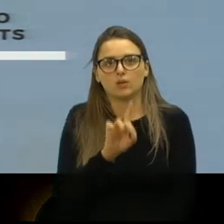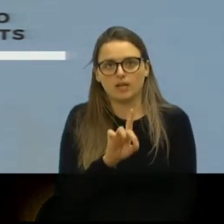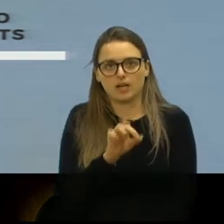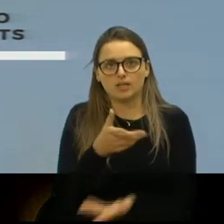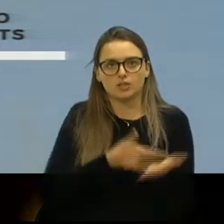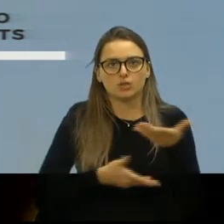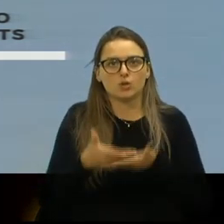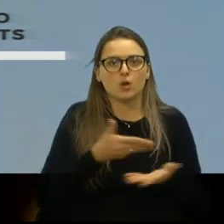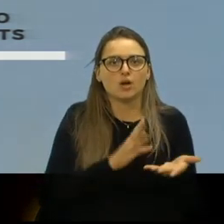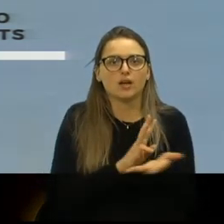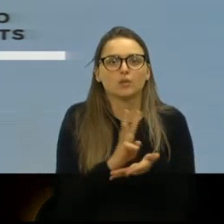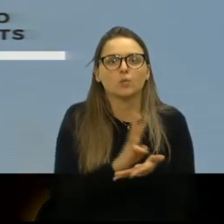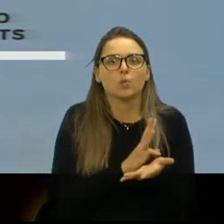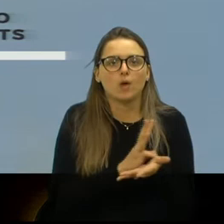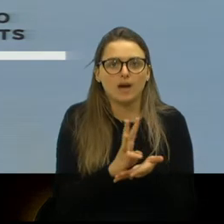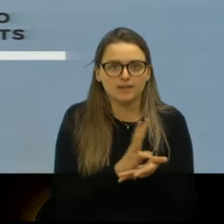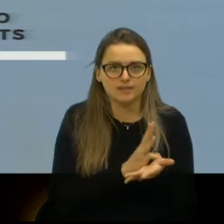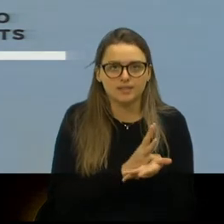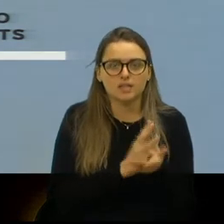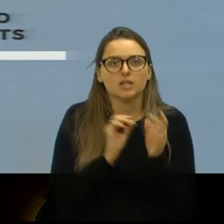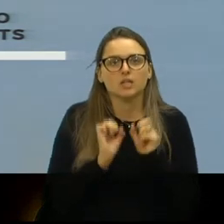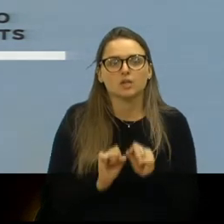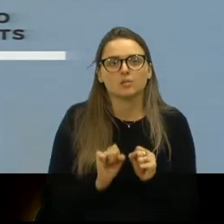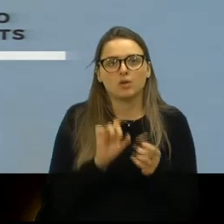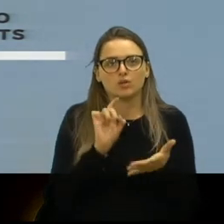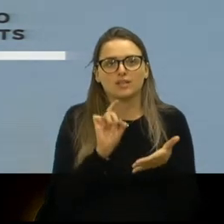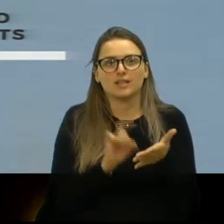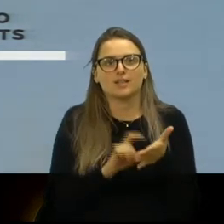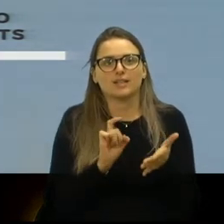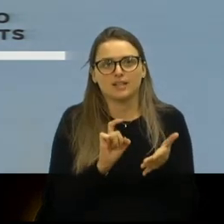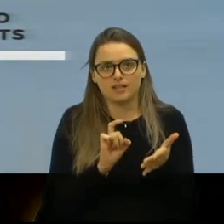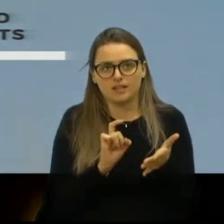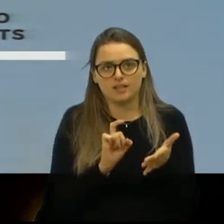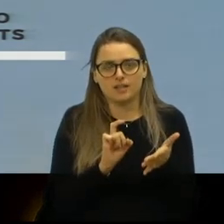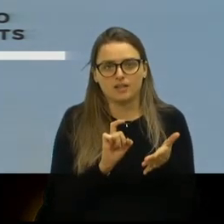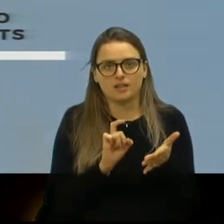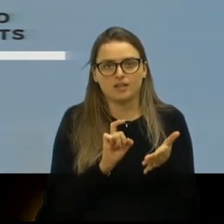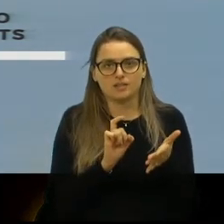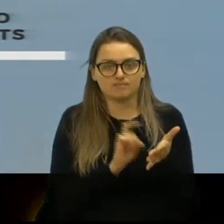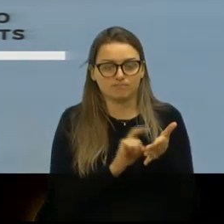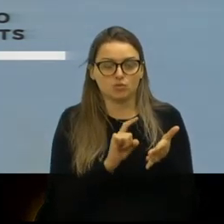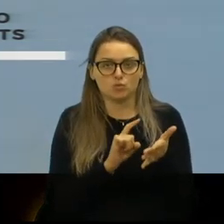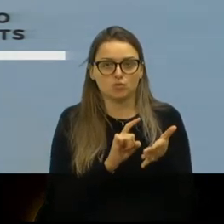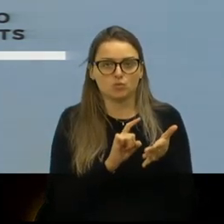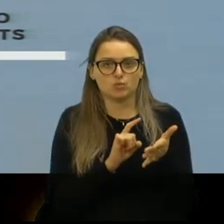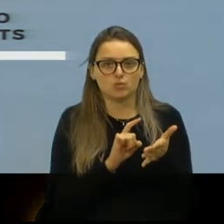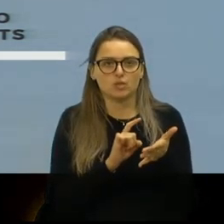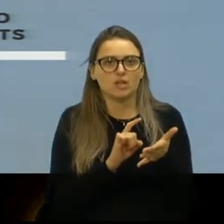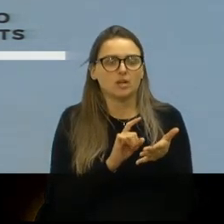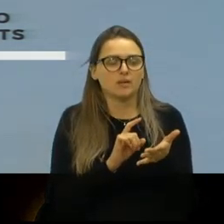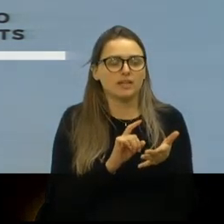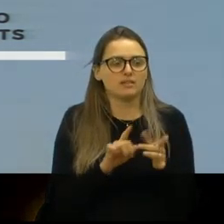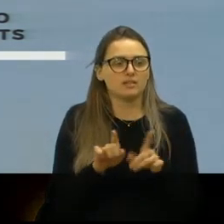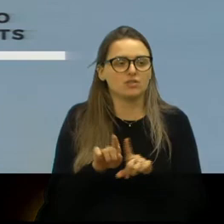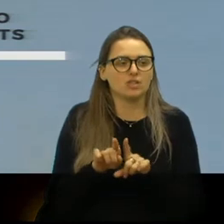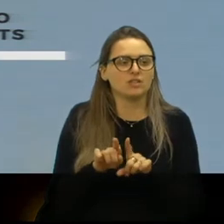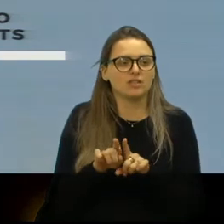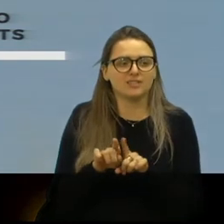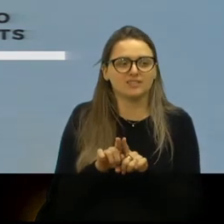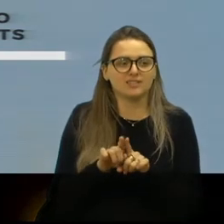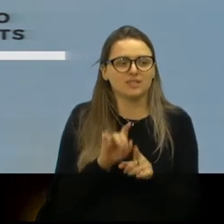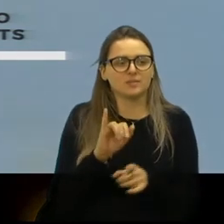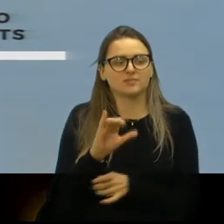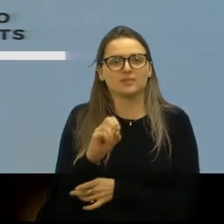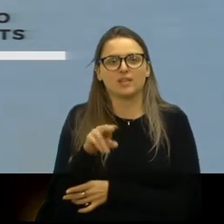para o WhatsApp, que daí você pode clicar em cima de cada ícone e cada ícone já direciona para o